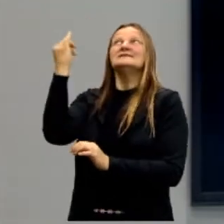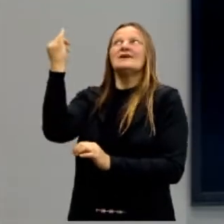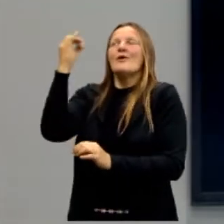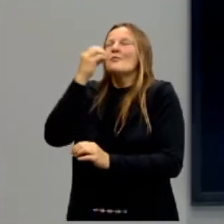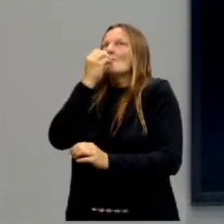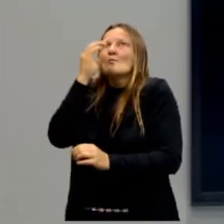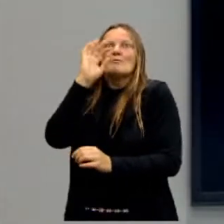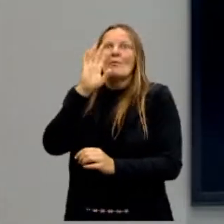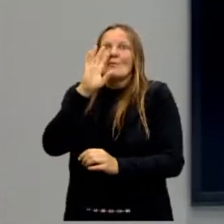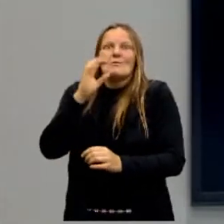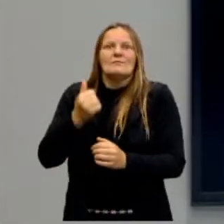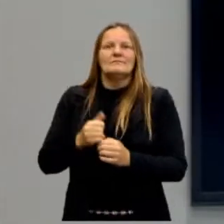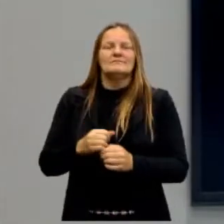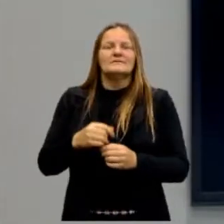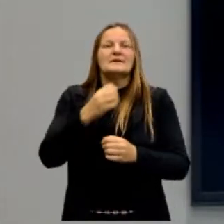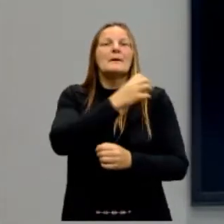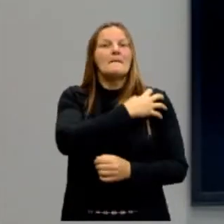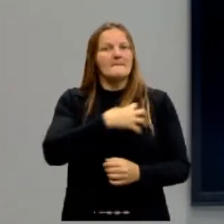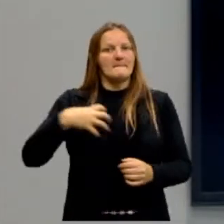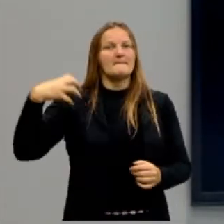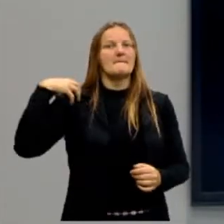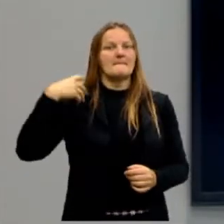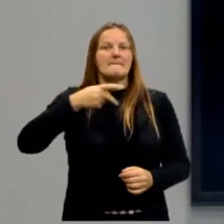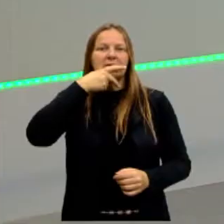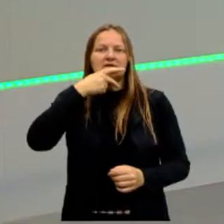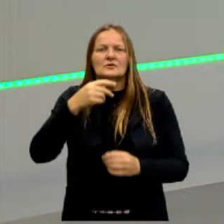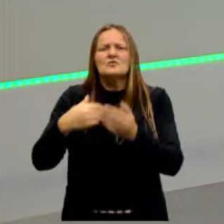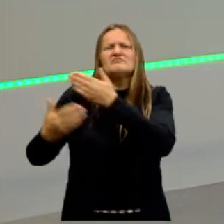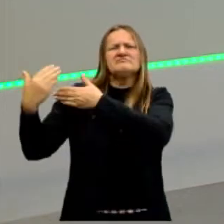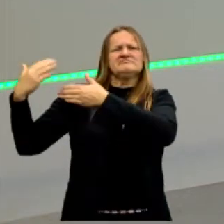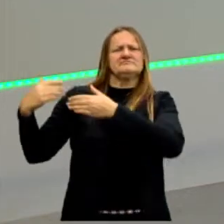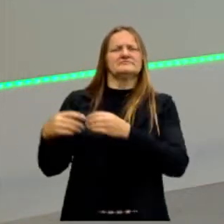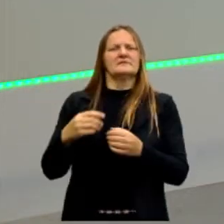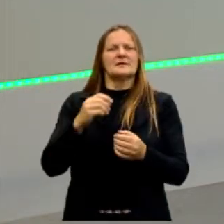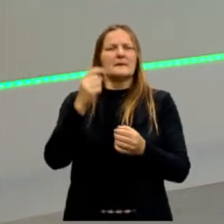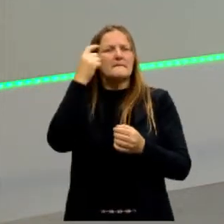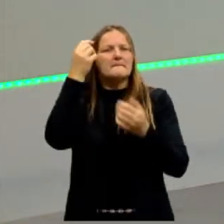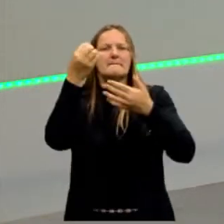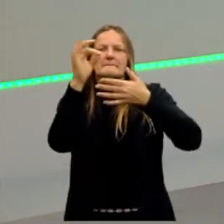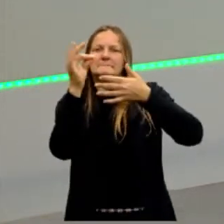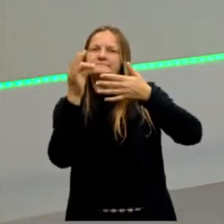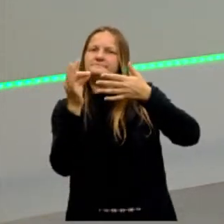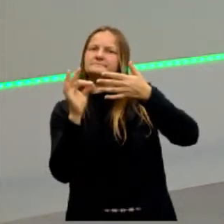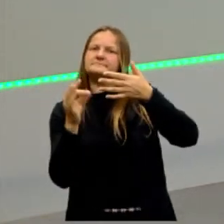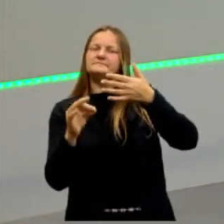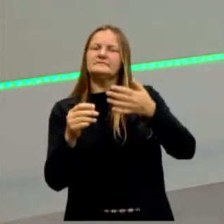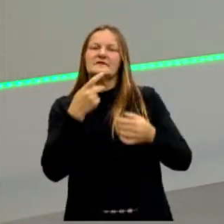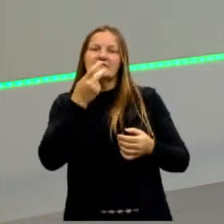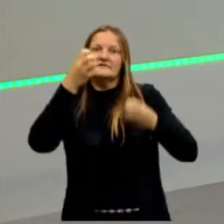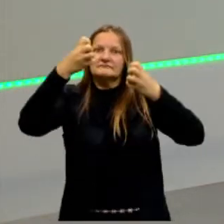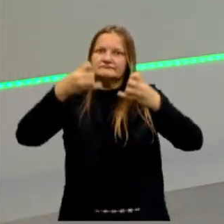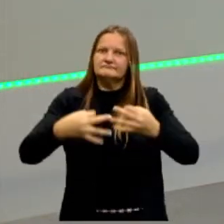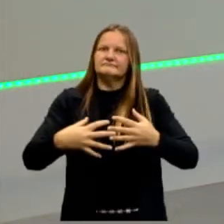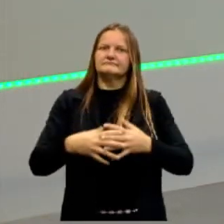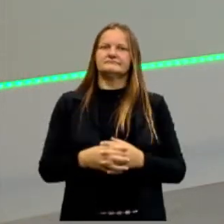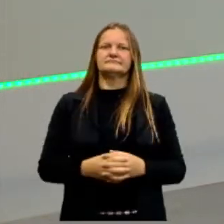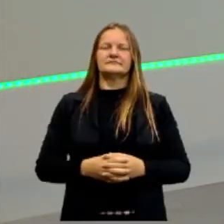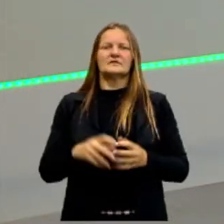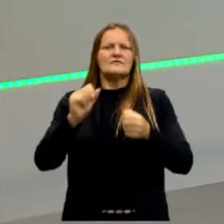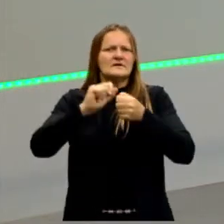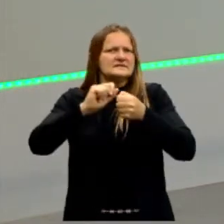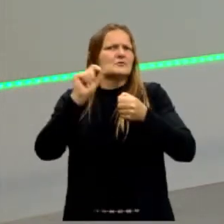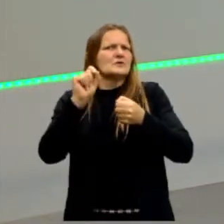já fizeram o exercício de pensar. Olha, no nosso tempo, o governo, bom governo, o governo ideal é esse. O que a gente tem que fazer?